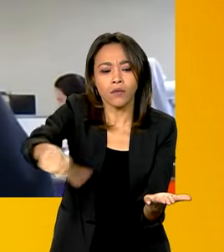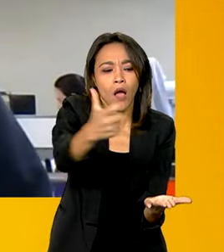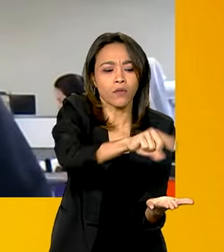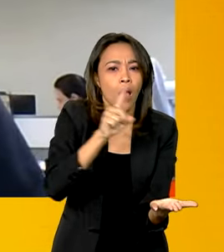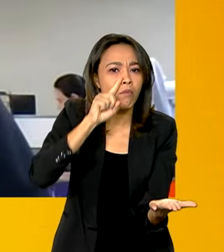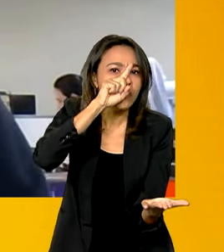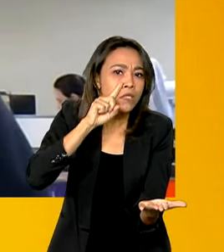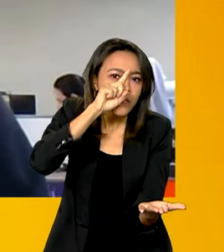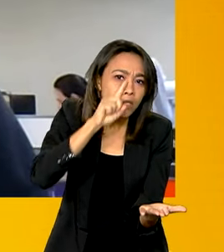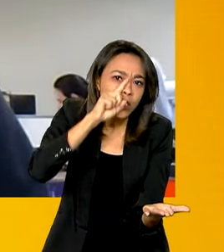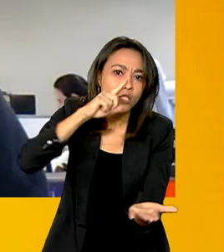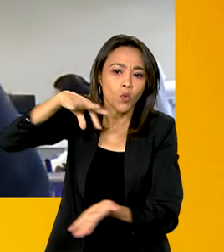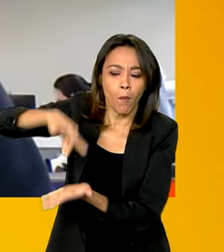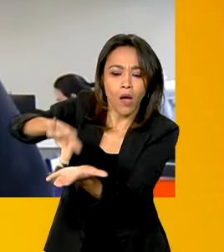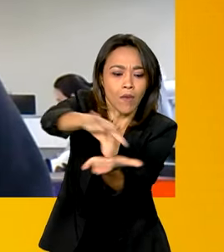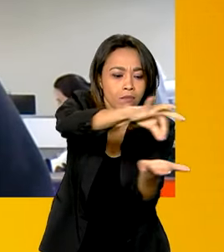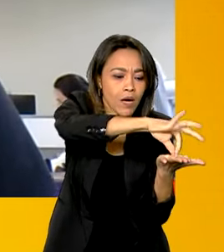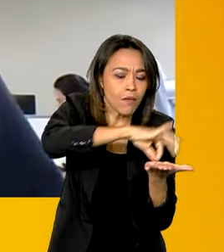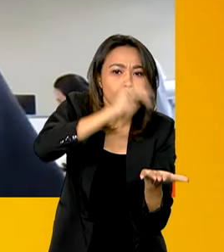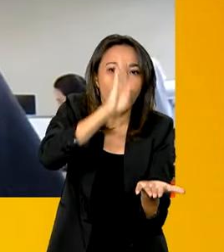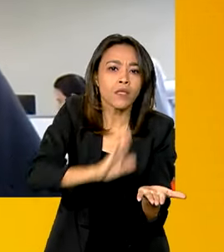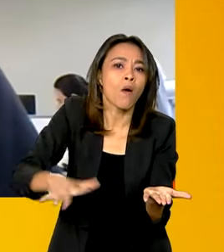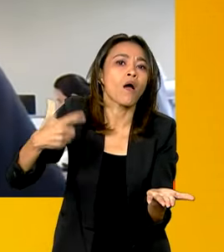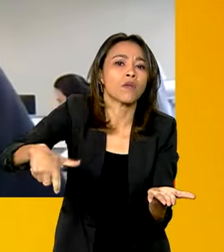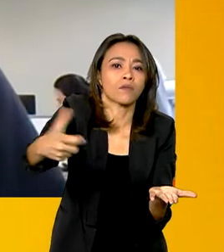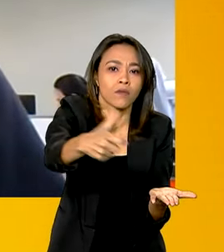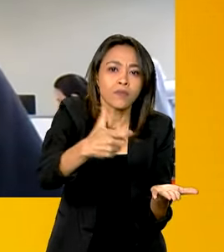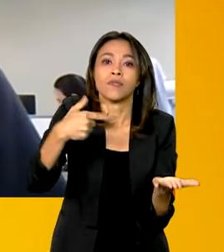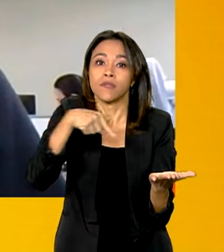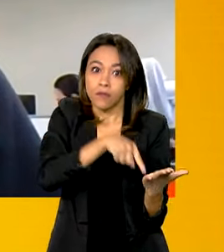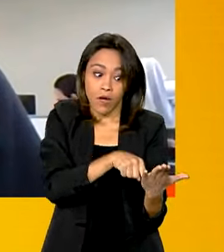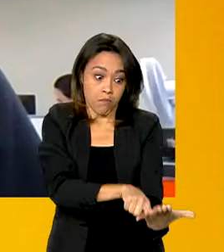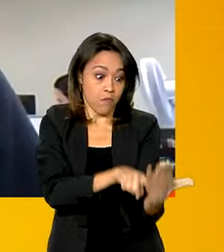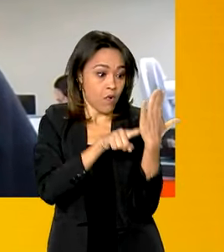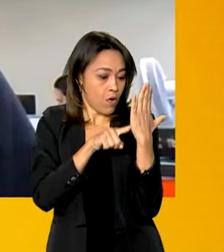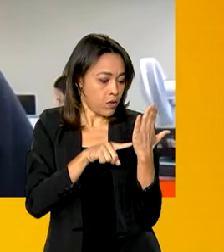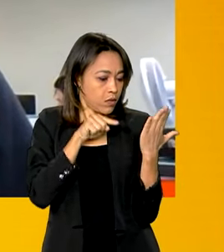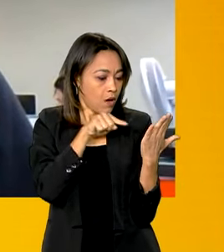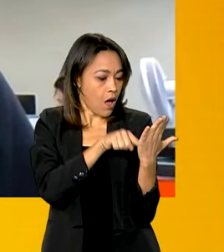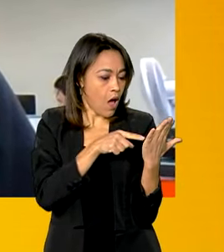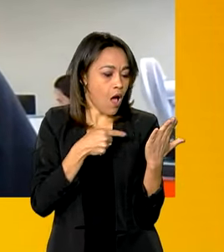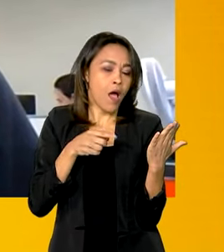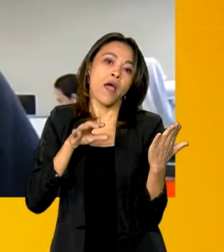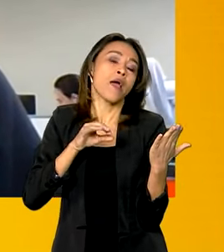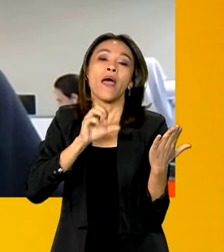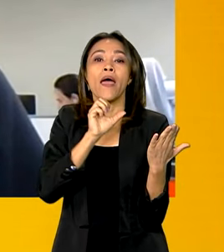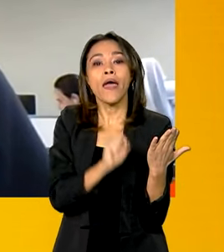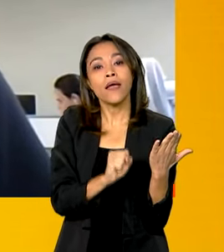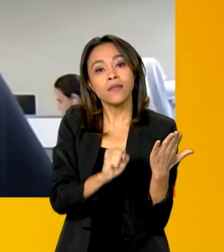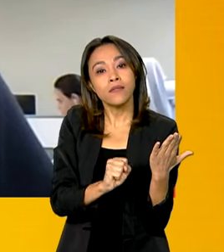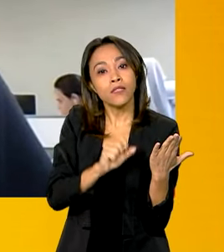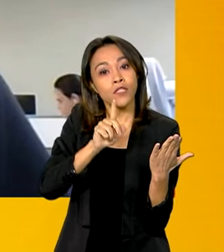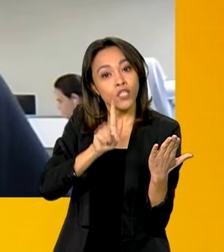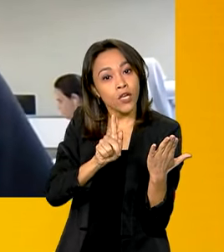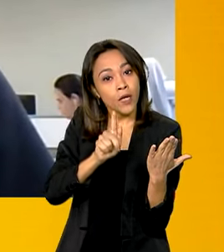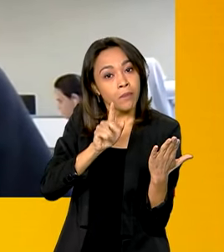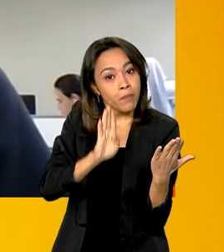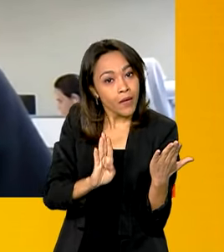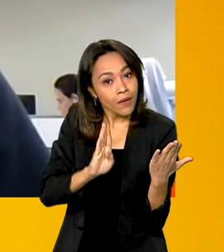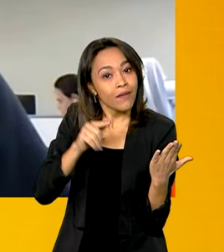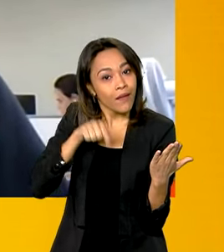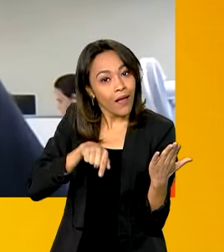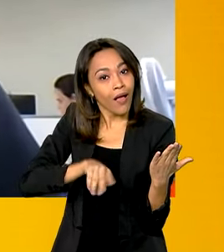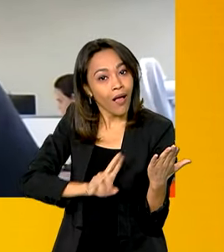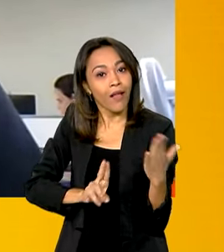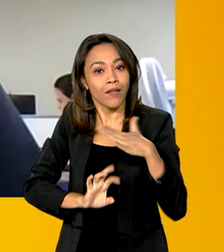loja de aplicativo do celular, vai aparecer lá o ícone Prevenção SGB, SGB de Serviço Geológico do Brasil. Nesse